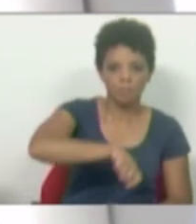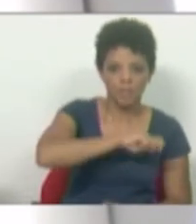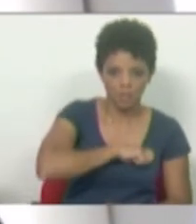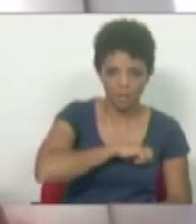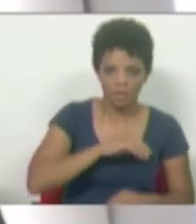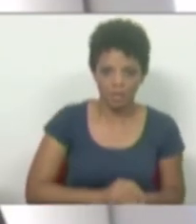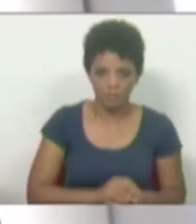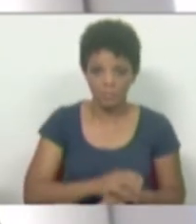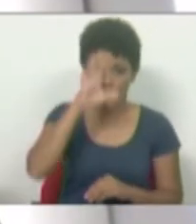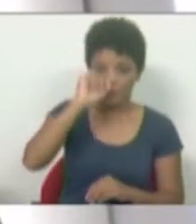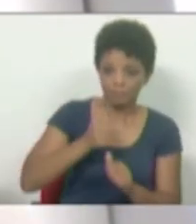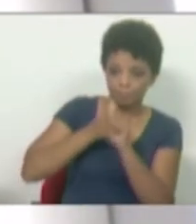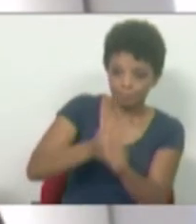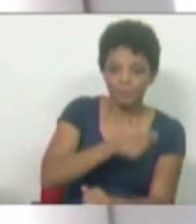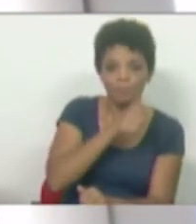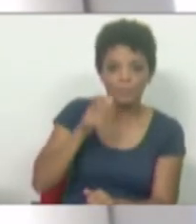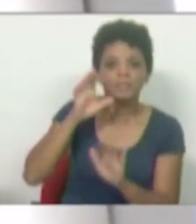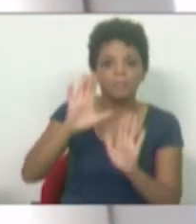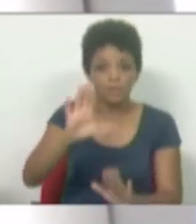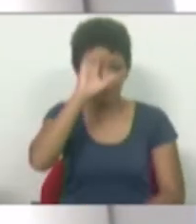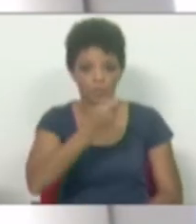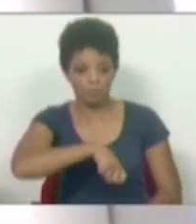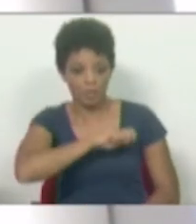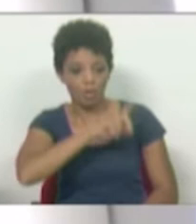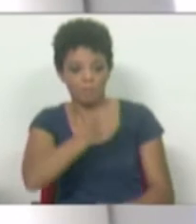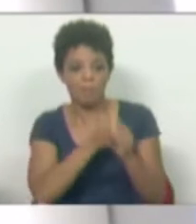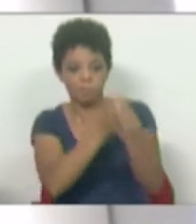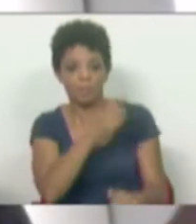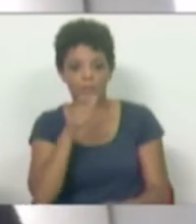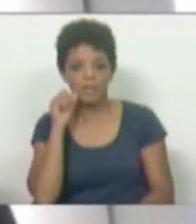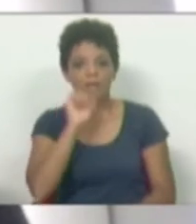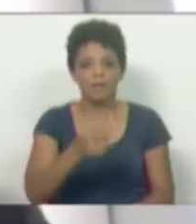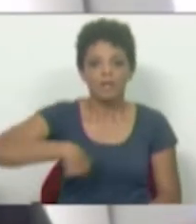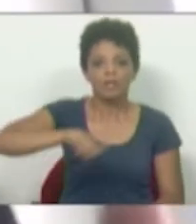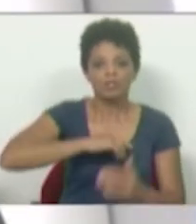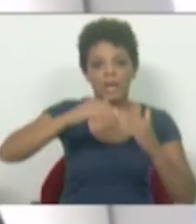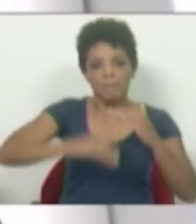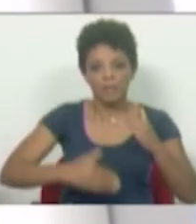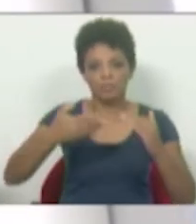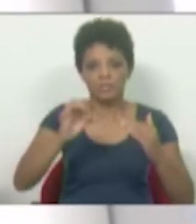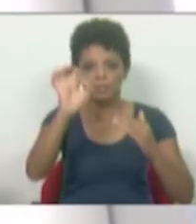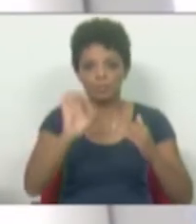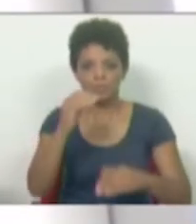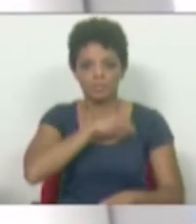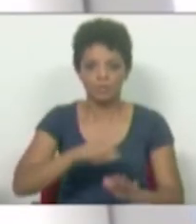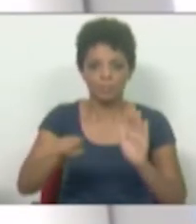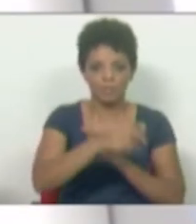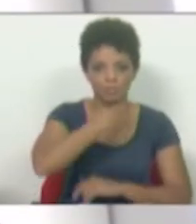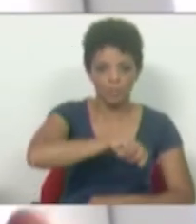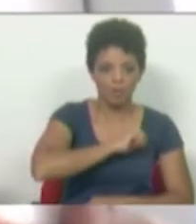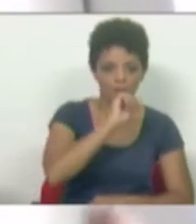Se o Governo cumprir com as suas promessas, mas o Governo espanhol também cumprir com as suas promessas, nós vamos estar abaixo dos 70% do salário mínimo espanhol.